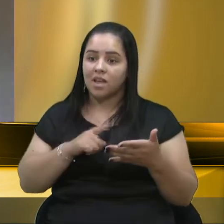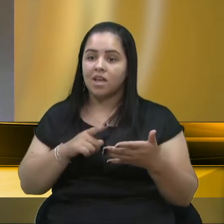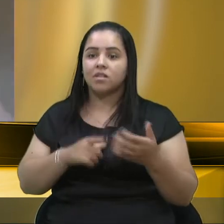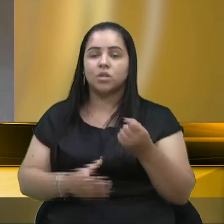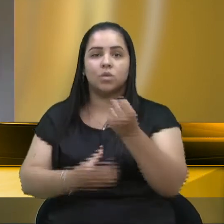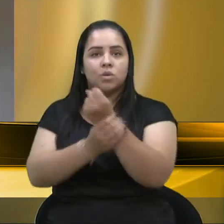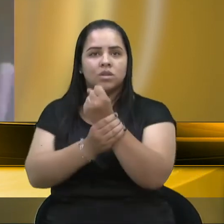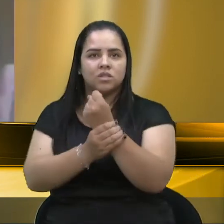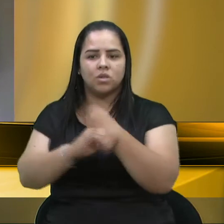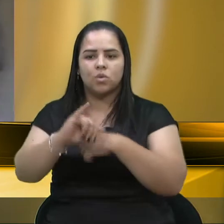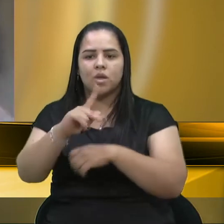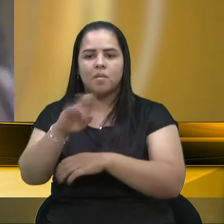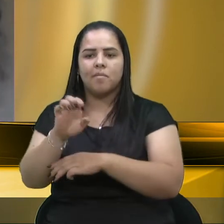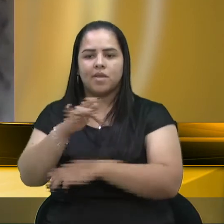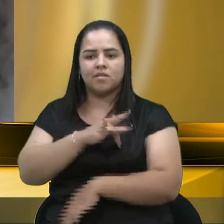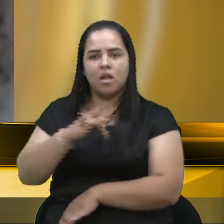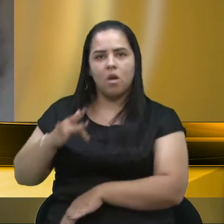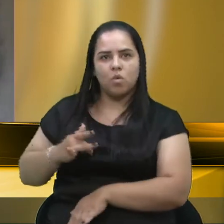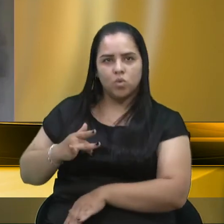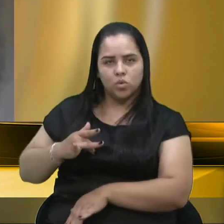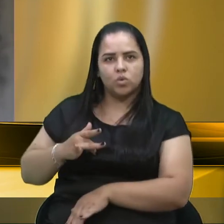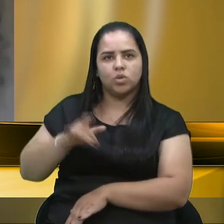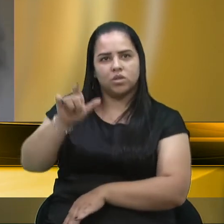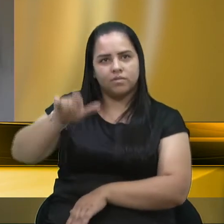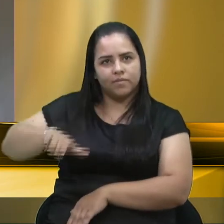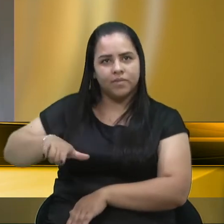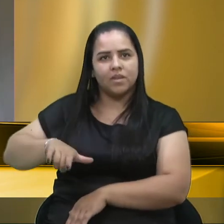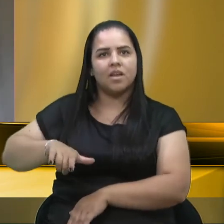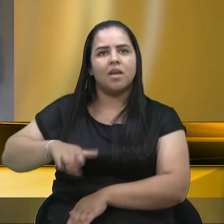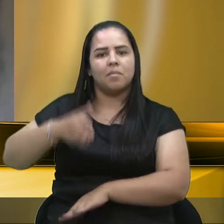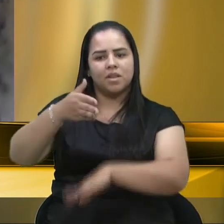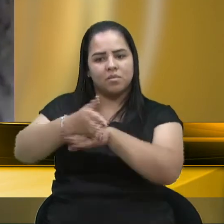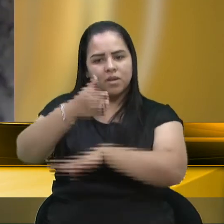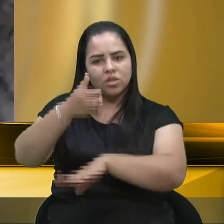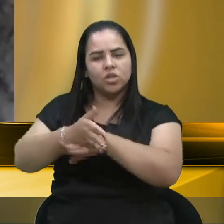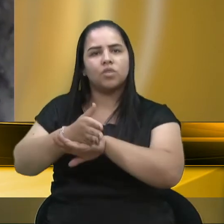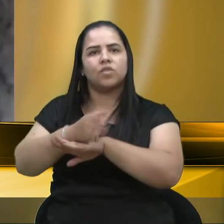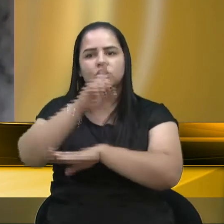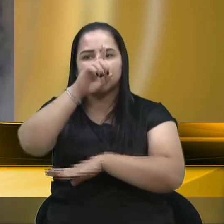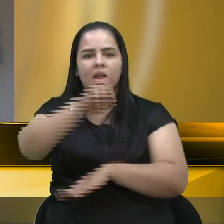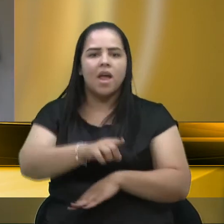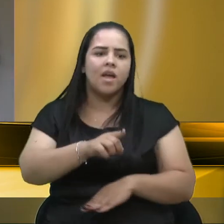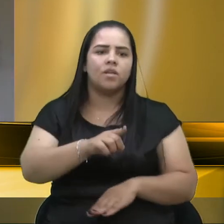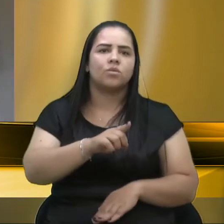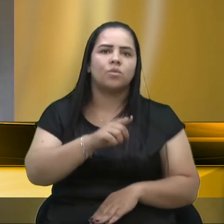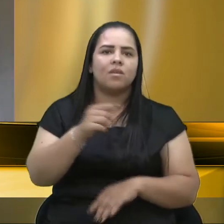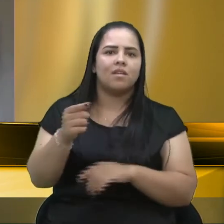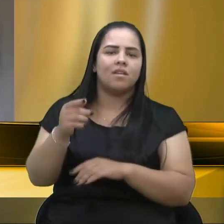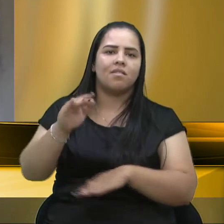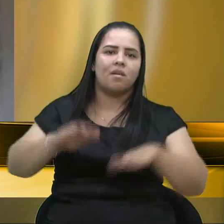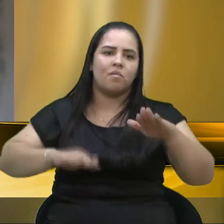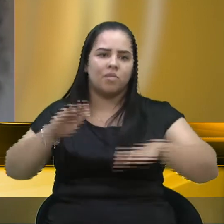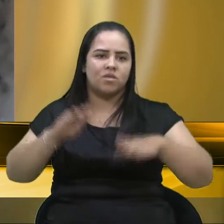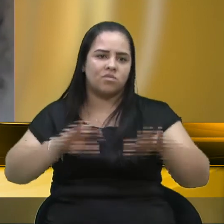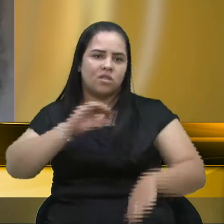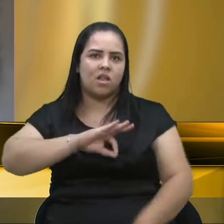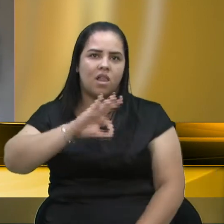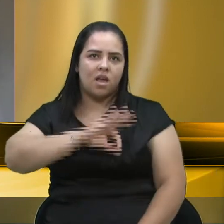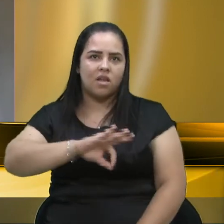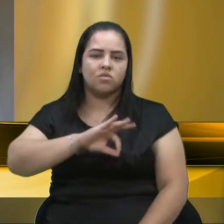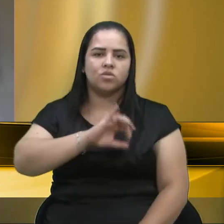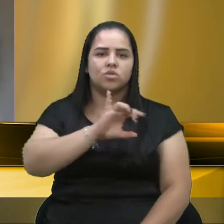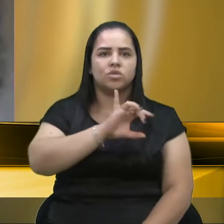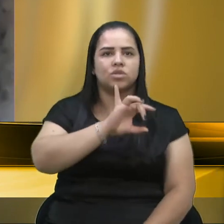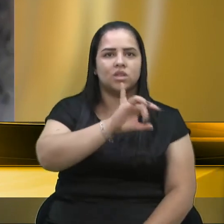participativo, é direto e é de acordo com a renda de cada um. Então, a gente precisa reforçar os